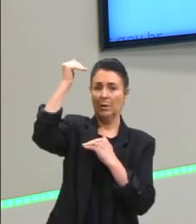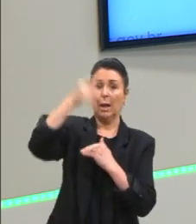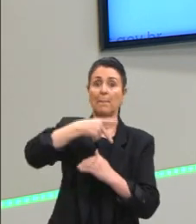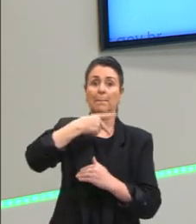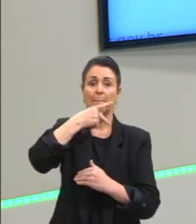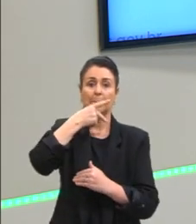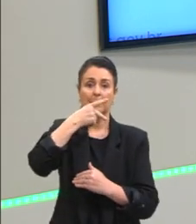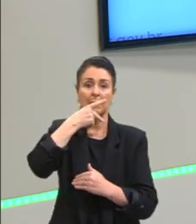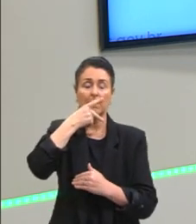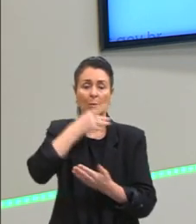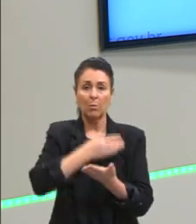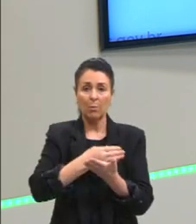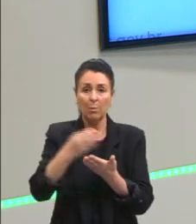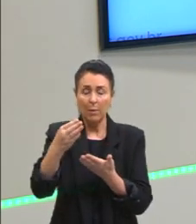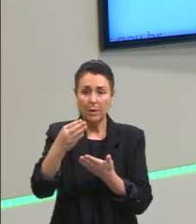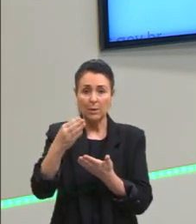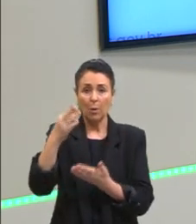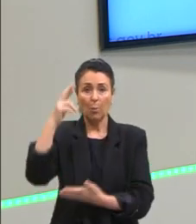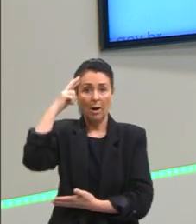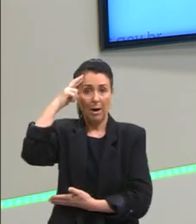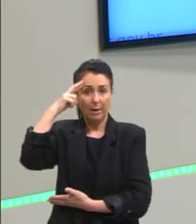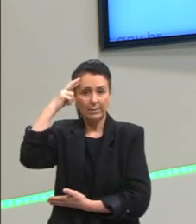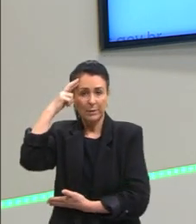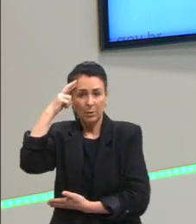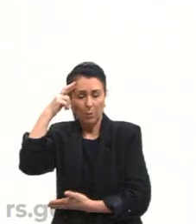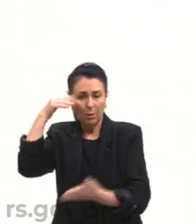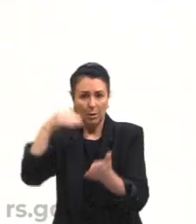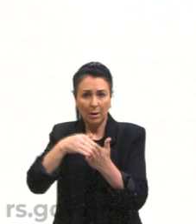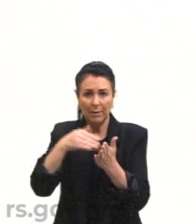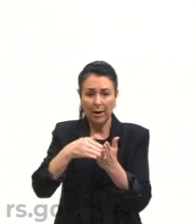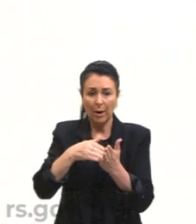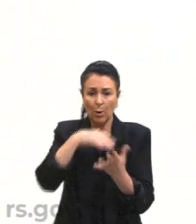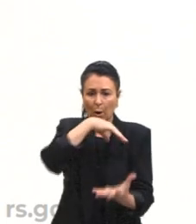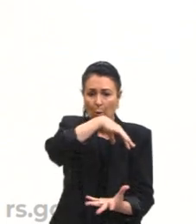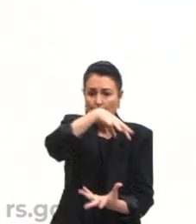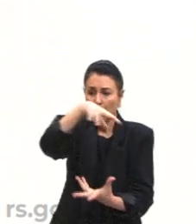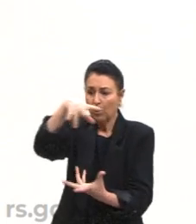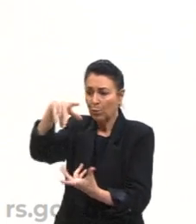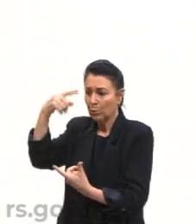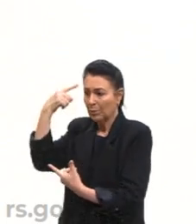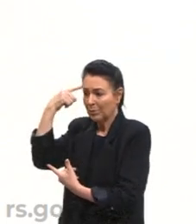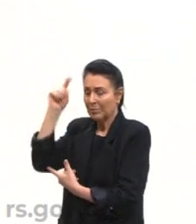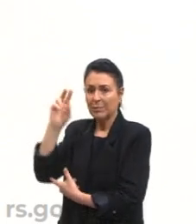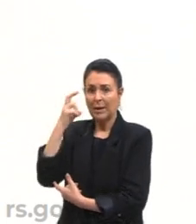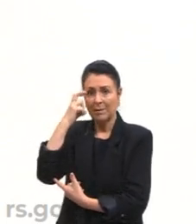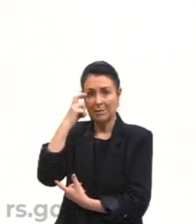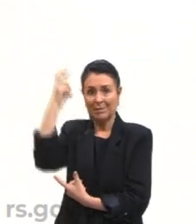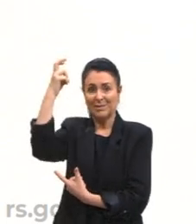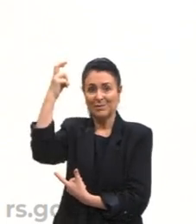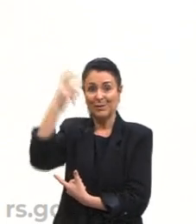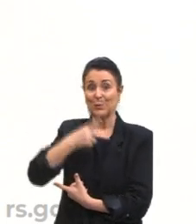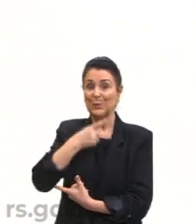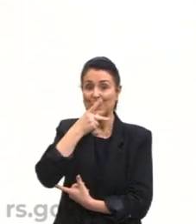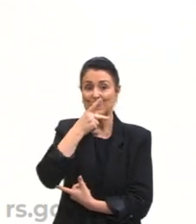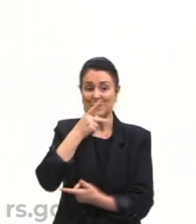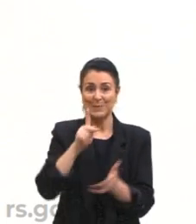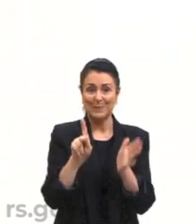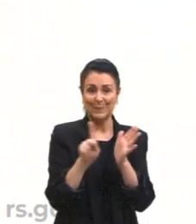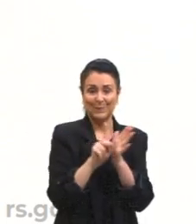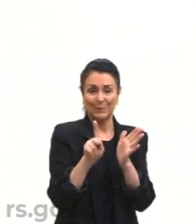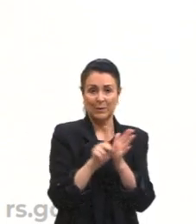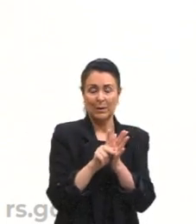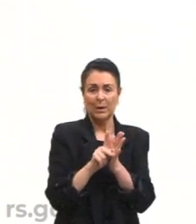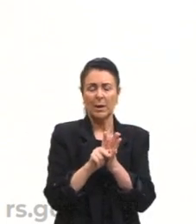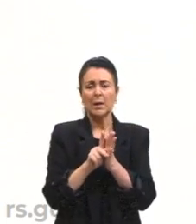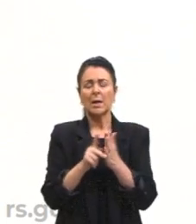alma da razão era evoluída e chegaria ao mundo inteligível, ao mundo das ideias do Platão. Então, ele compara como um